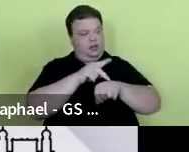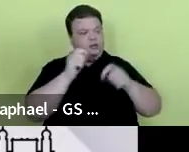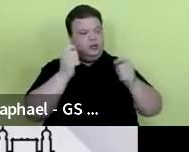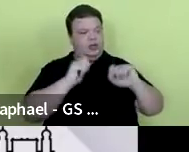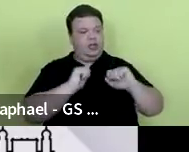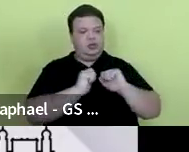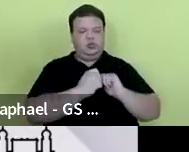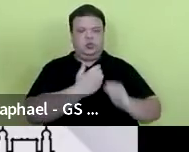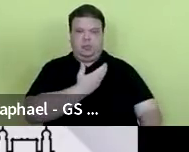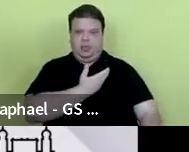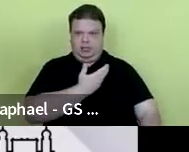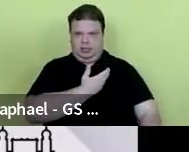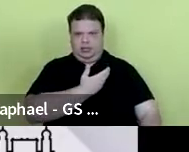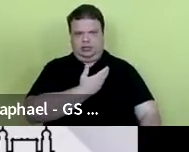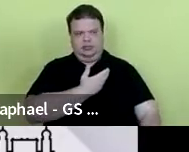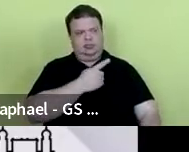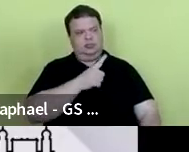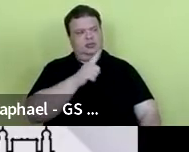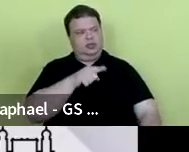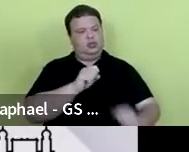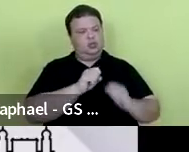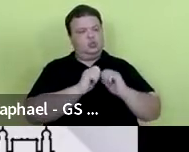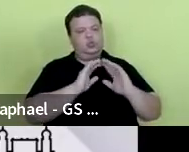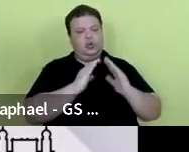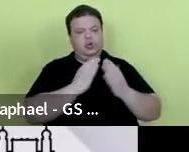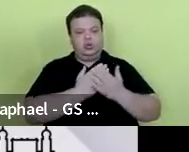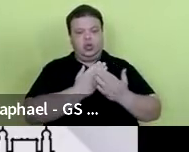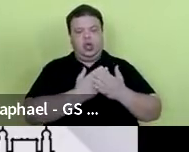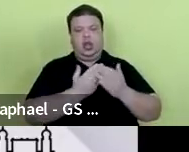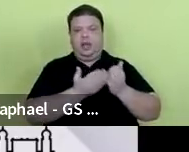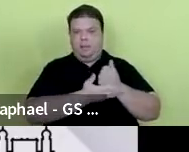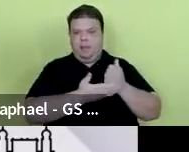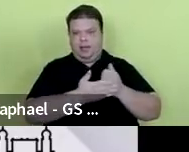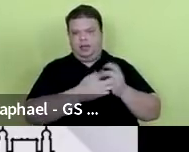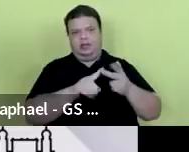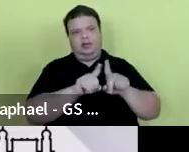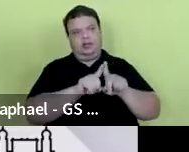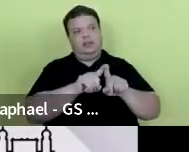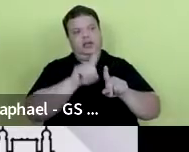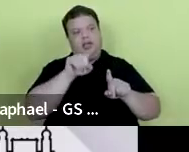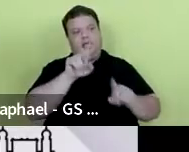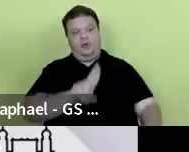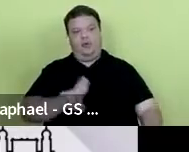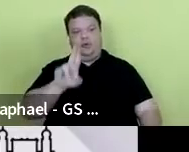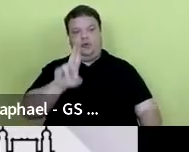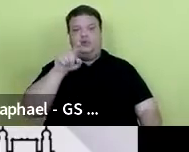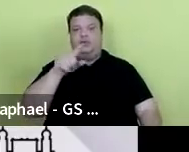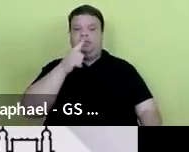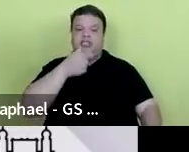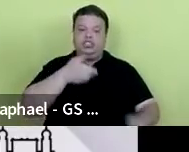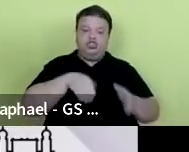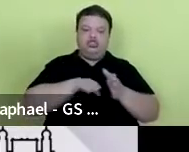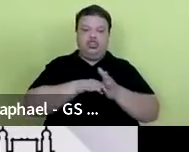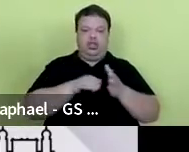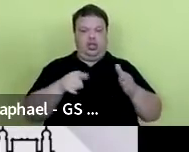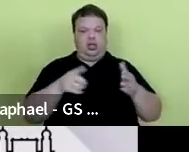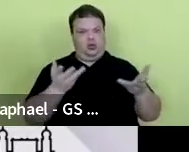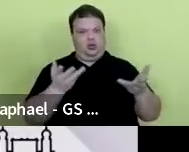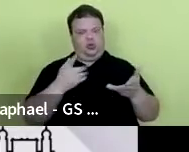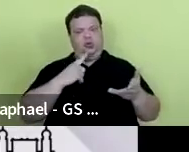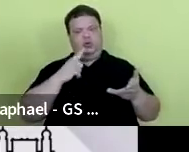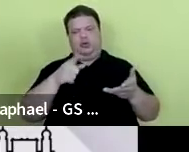parceria com a escola básica, com a universidade, para que vocês cheguem aqui com aquela